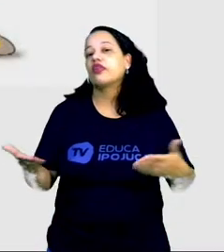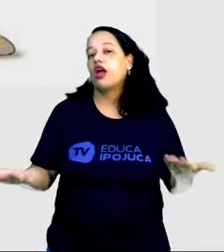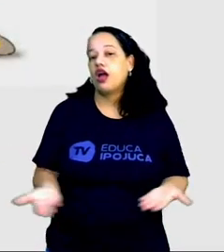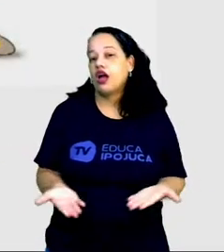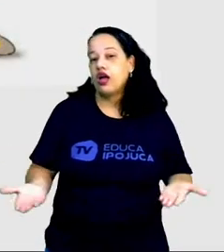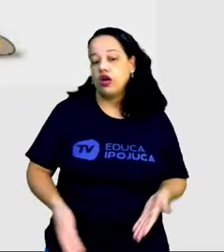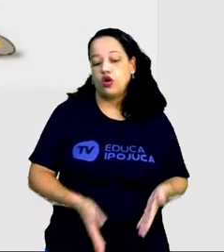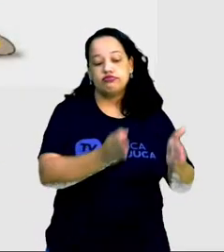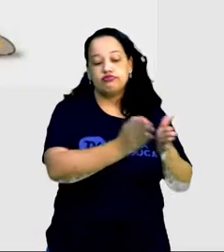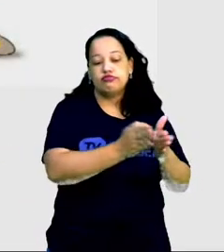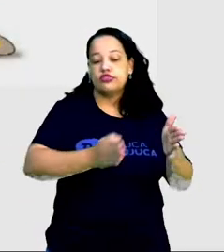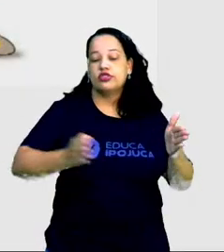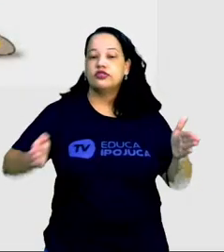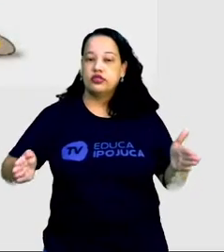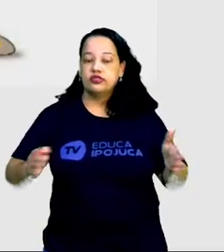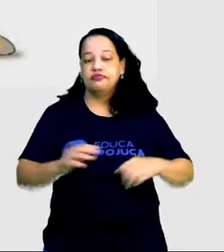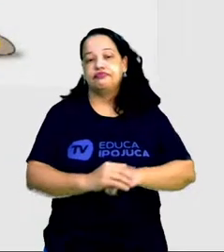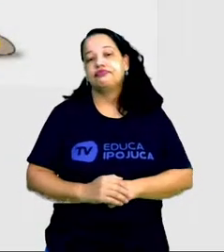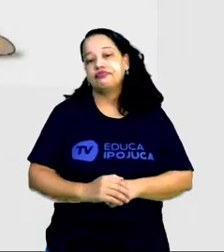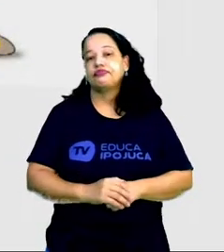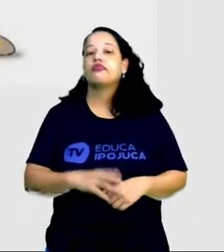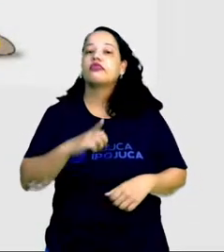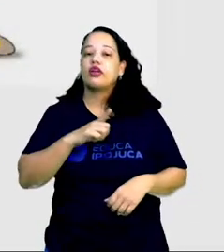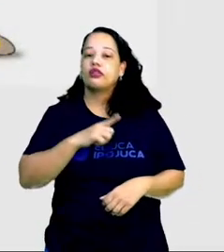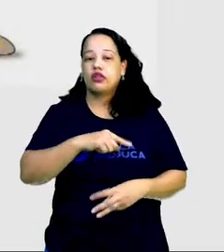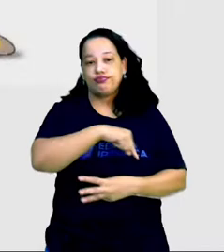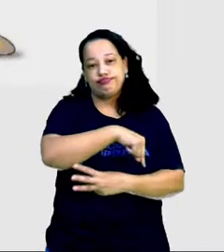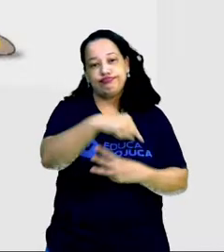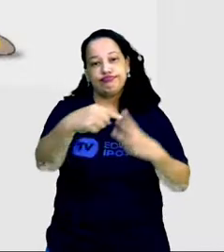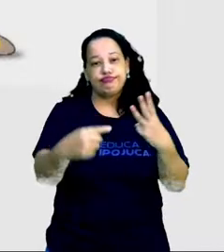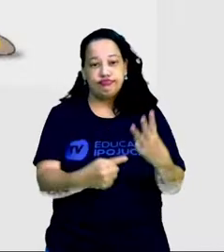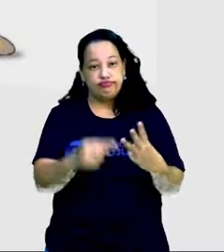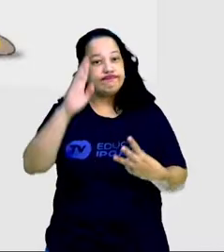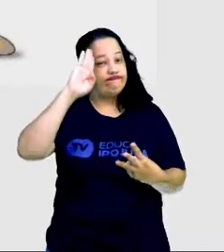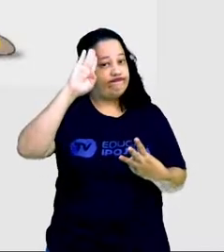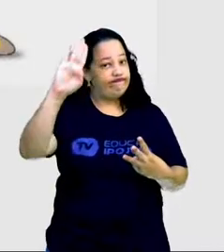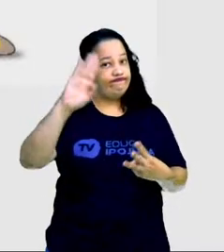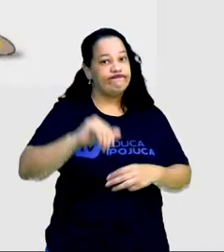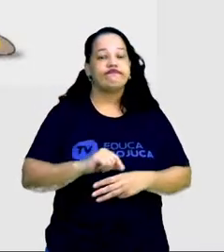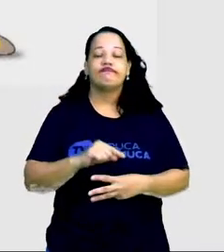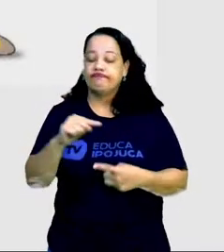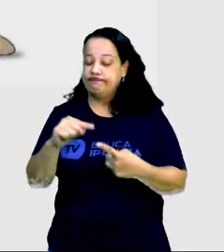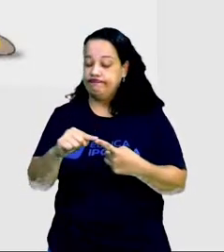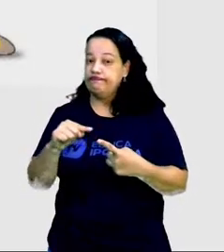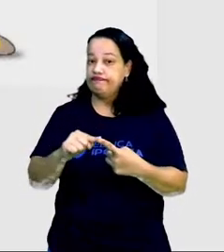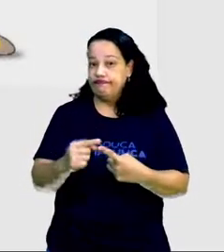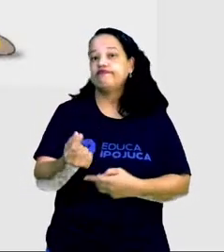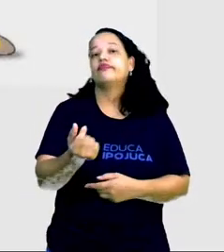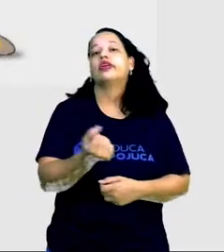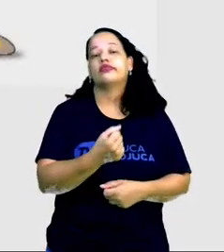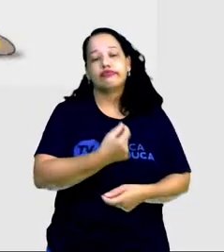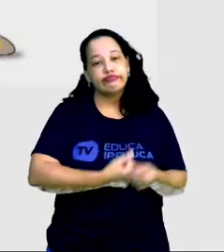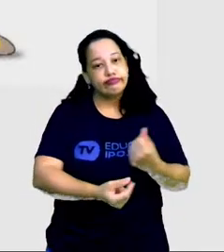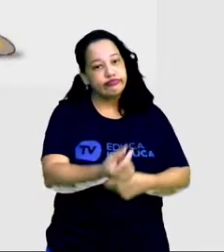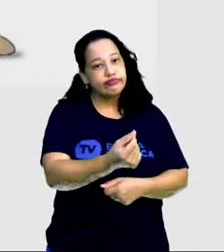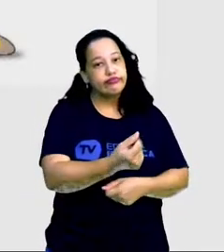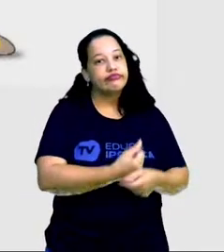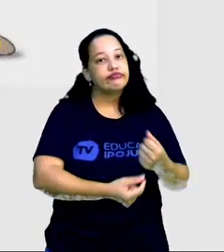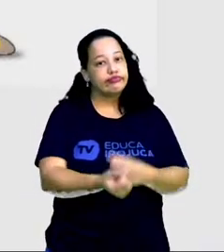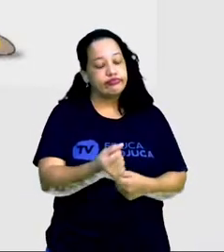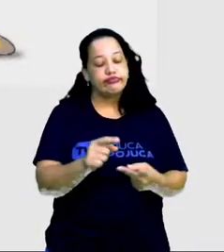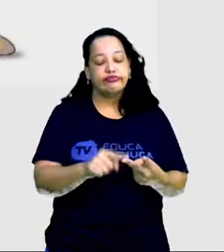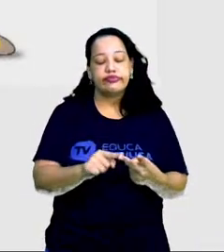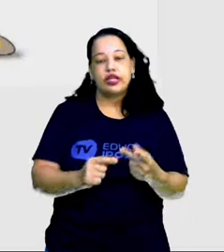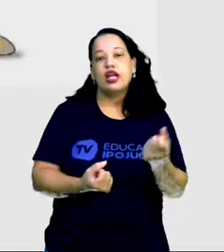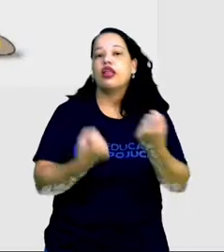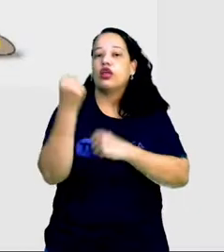fases do capitalismo. O capitalismo, ele tem três fases principais. O comercial, o industrial